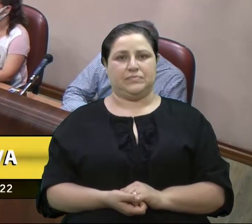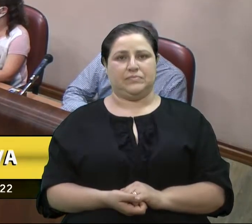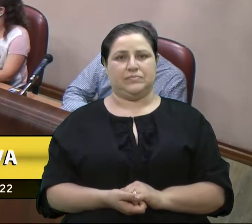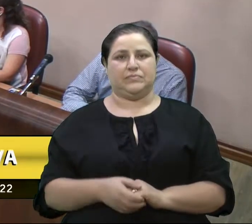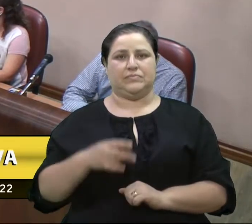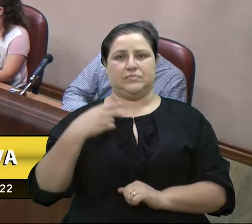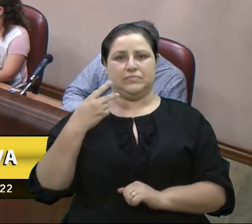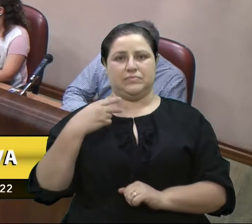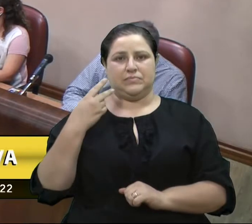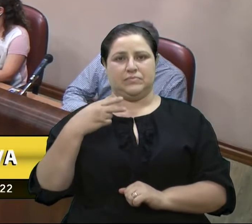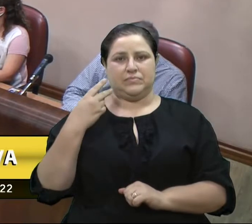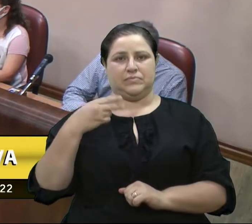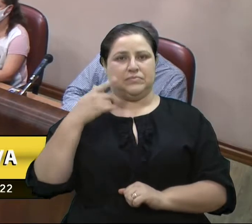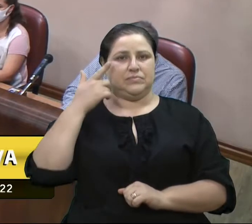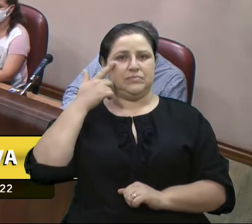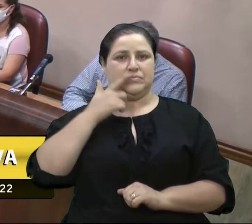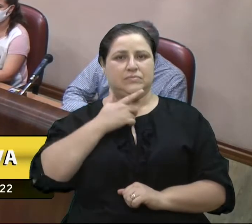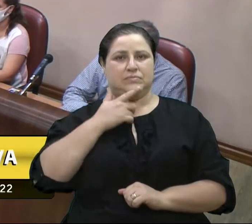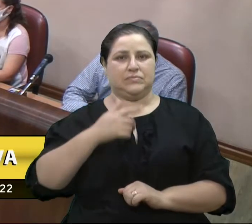Vereador Lucas.